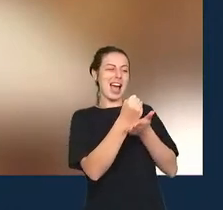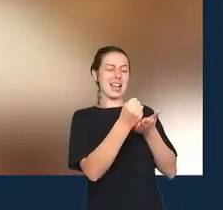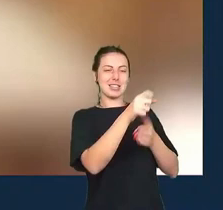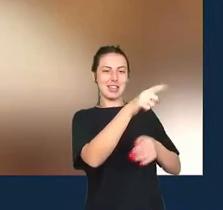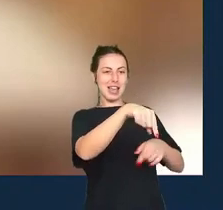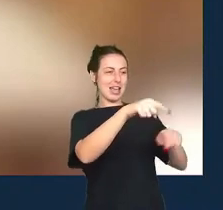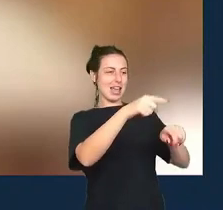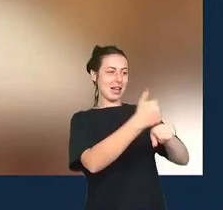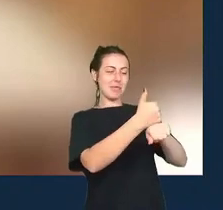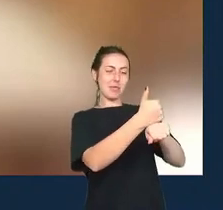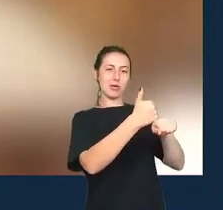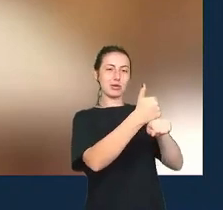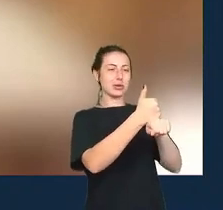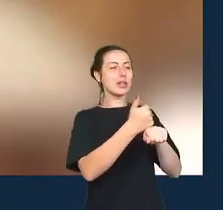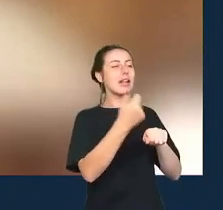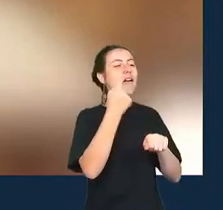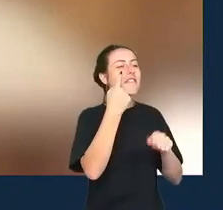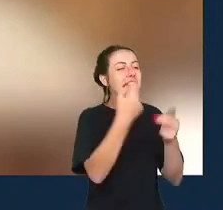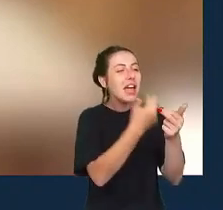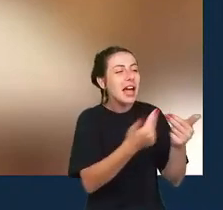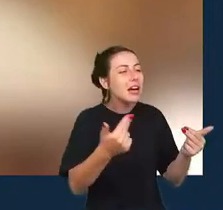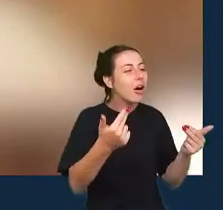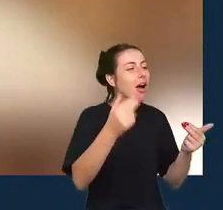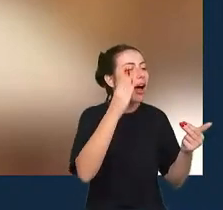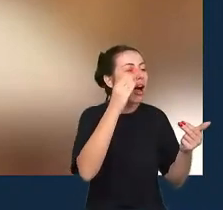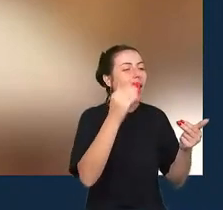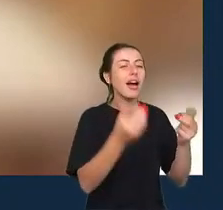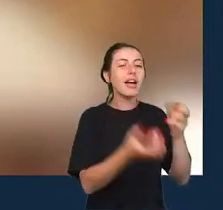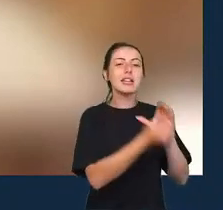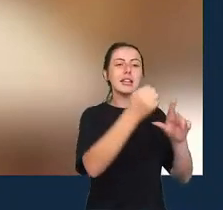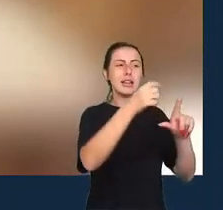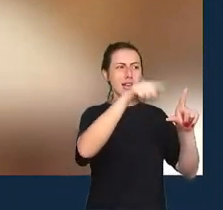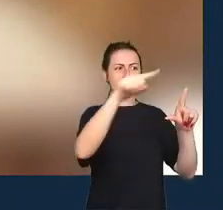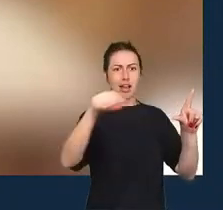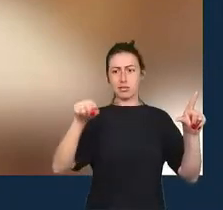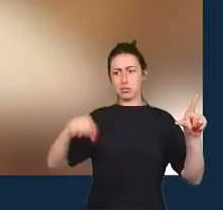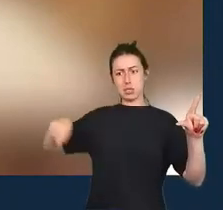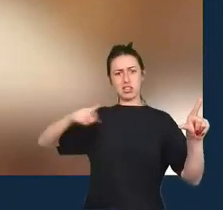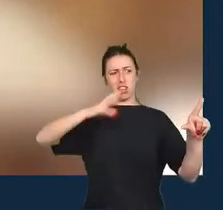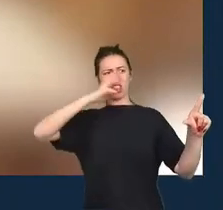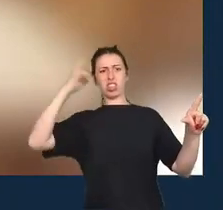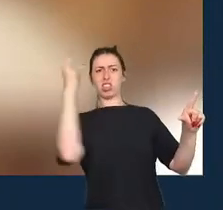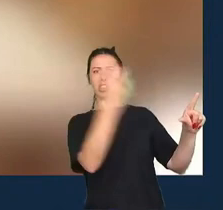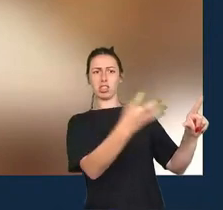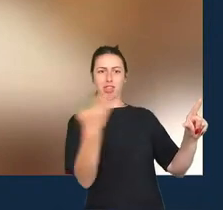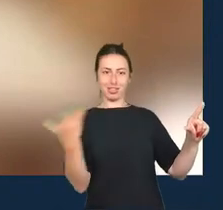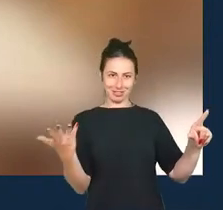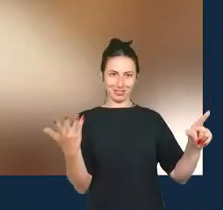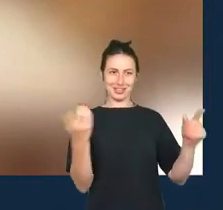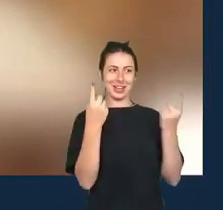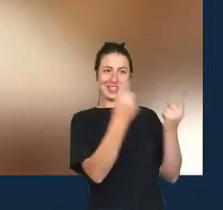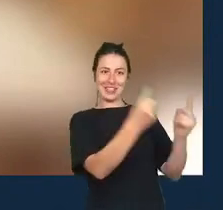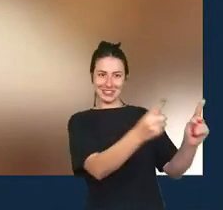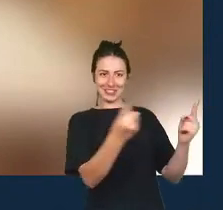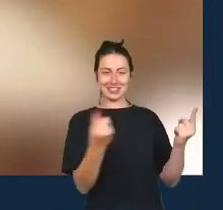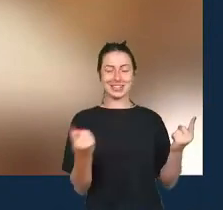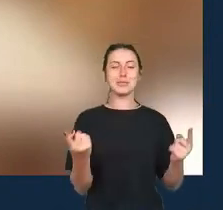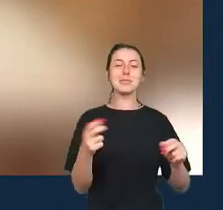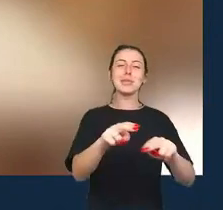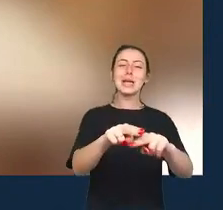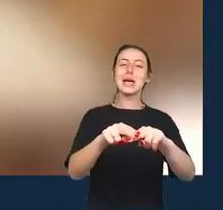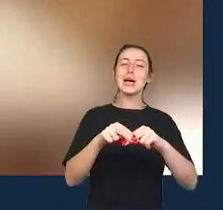declaração com base nele isso é interessante porém para chegar ao ponto aonde